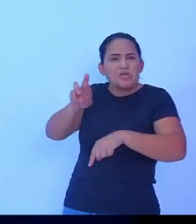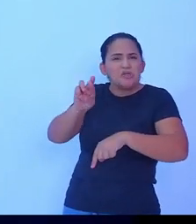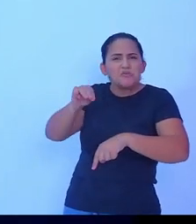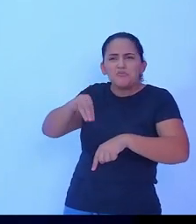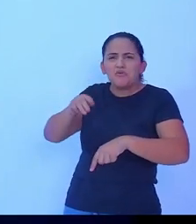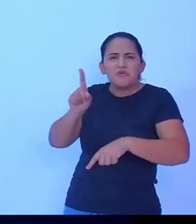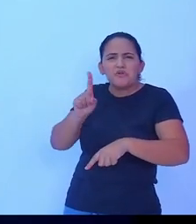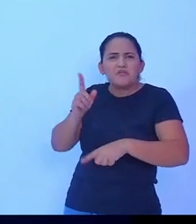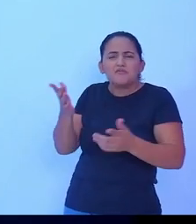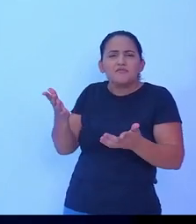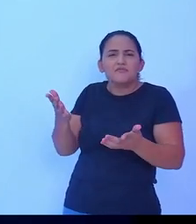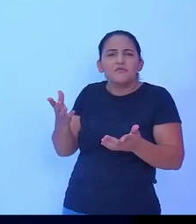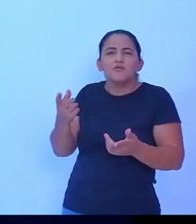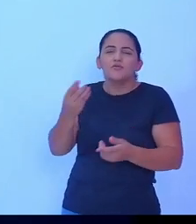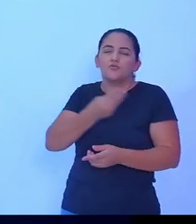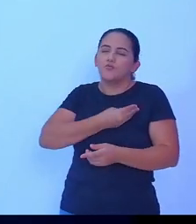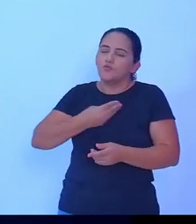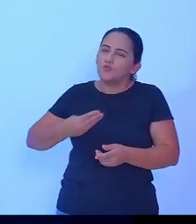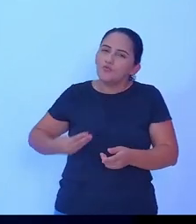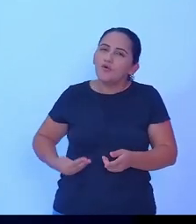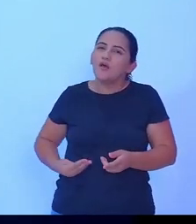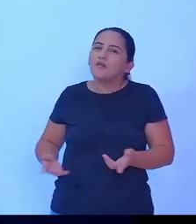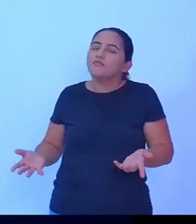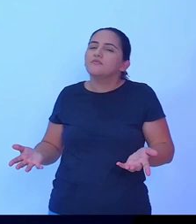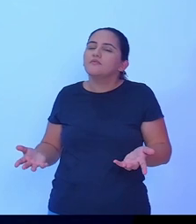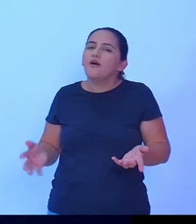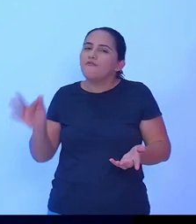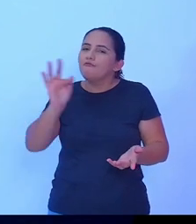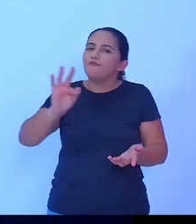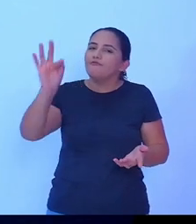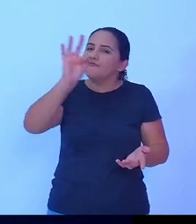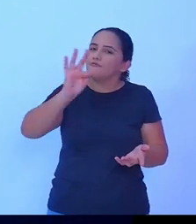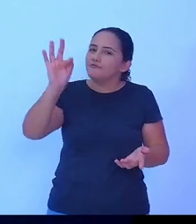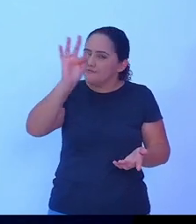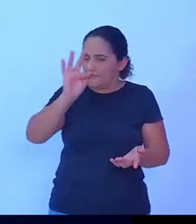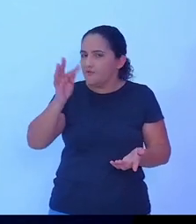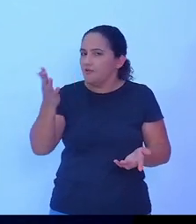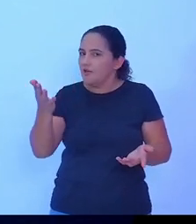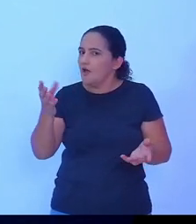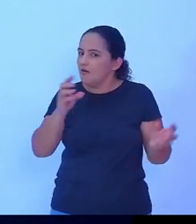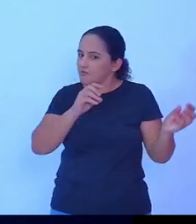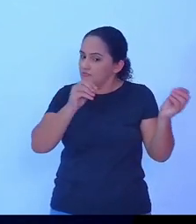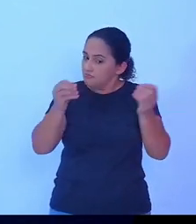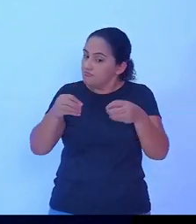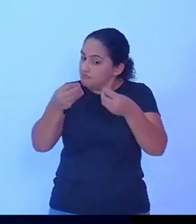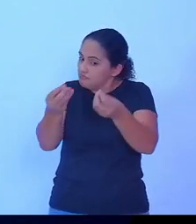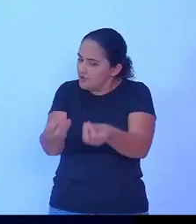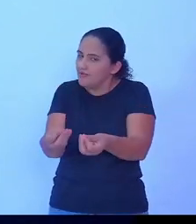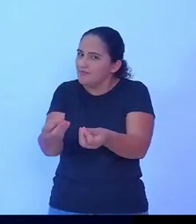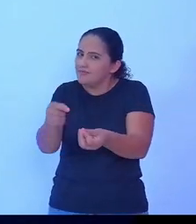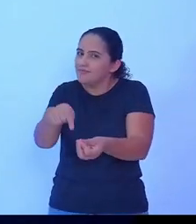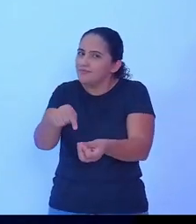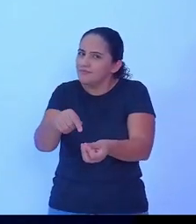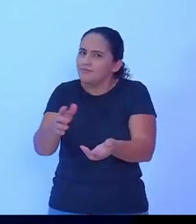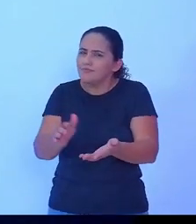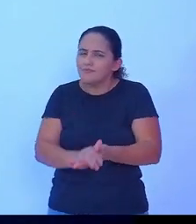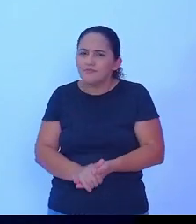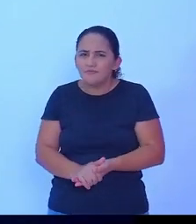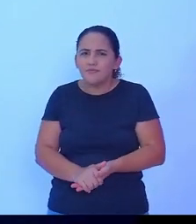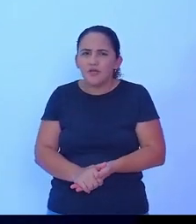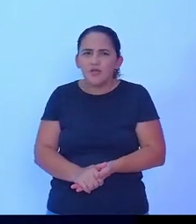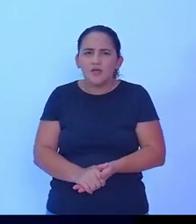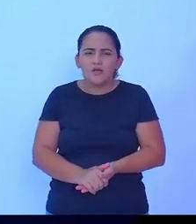Então, assim, a gente se for eleito a Luzernir e Lucindo, veja bem, para o outro está mandando dinheiro,